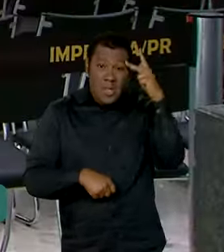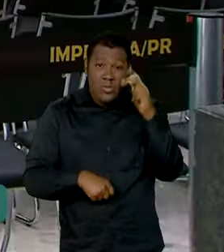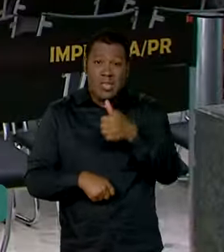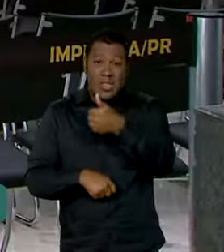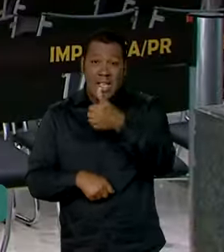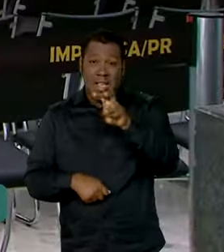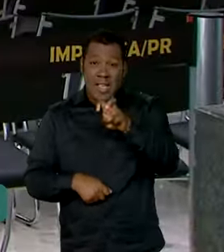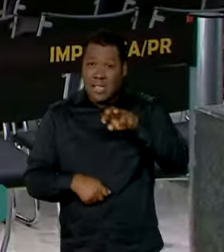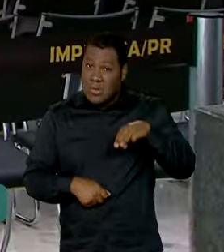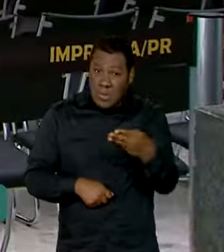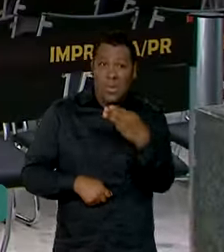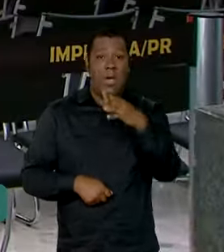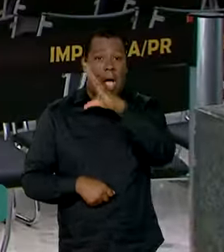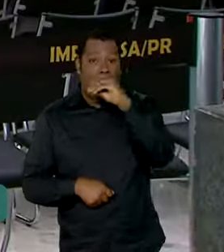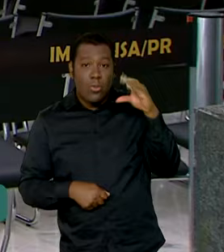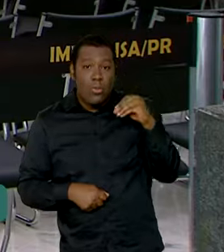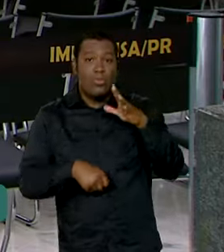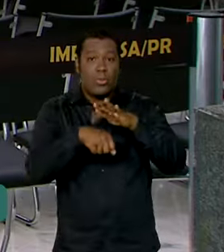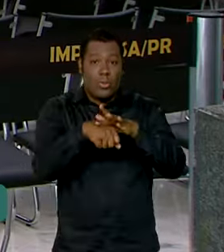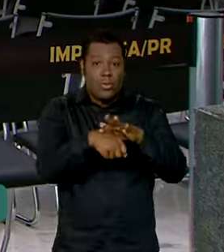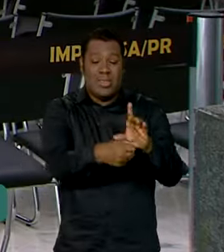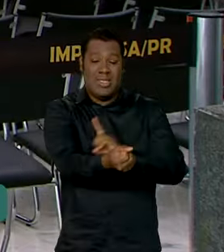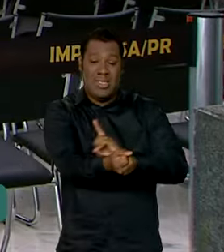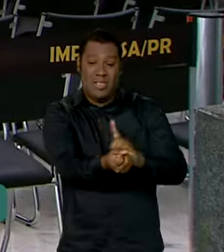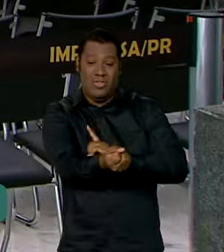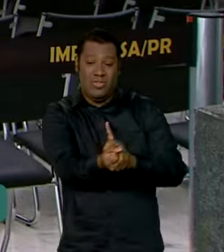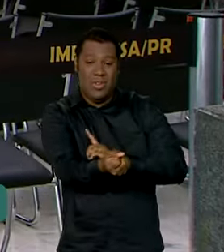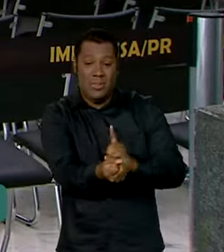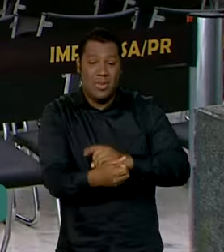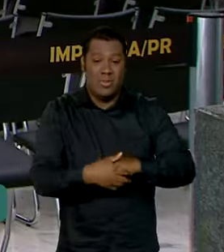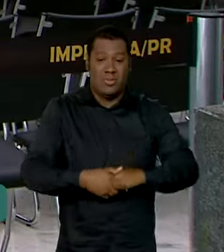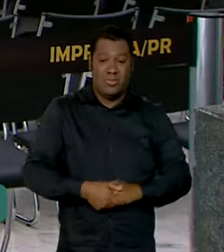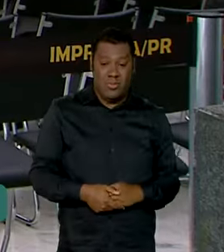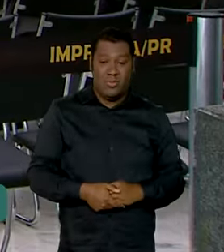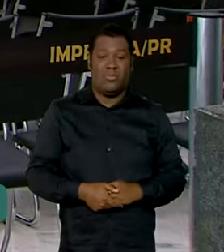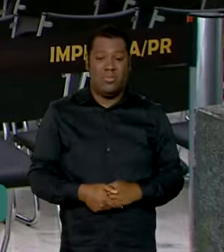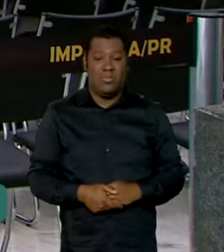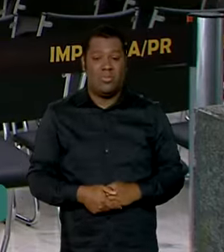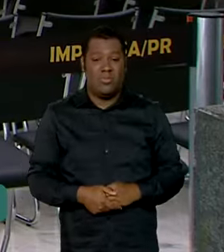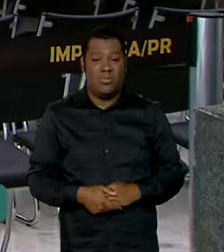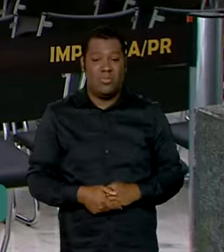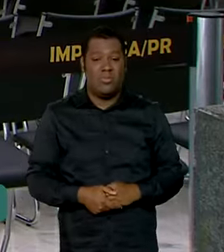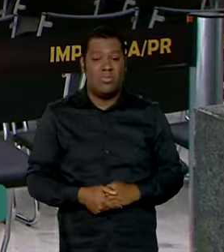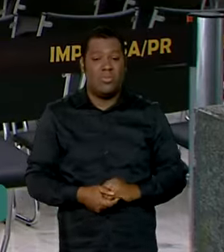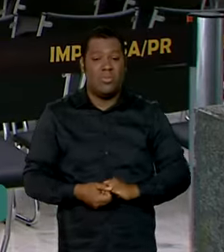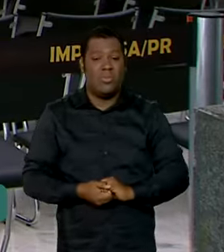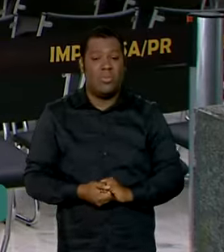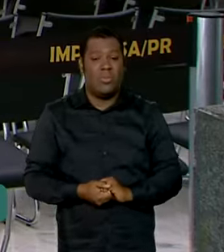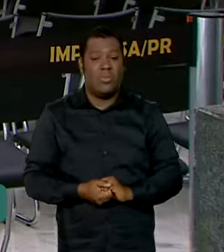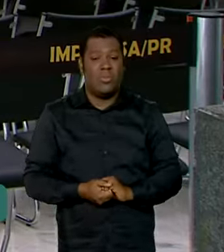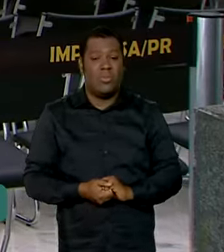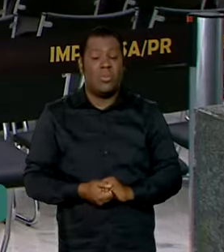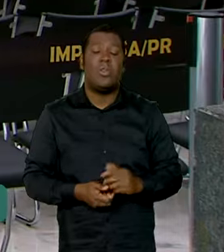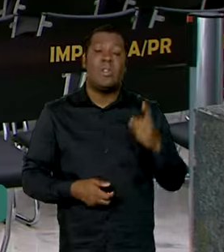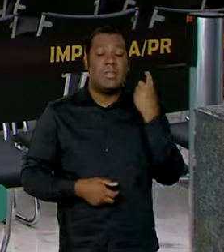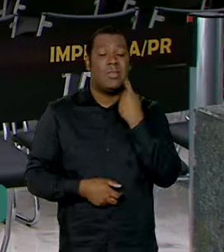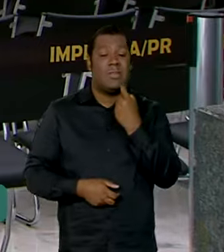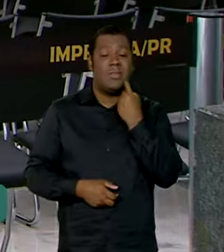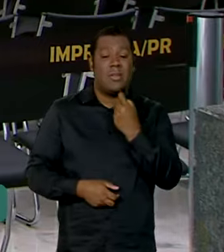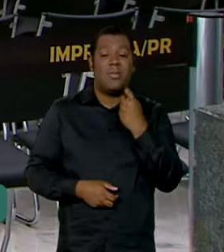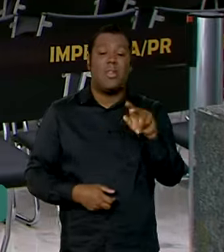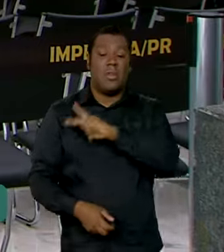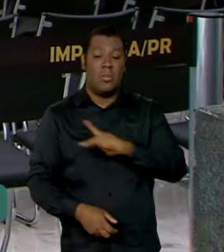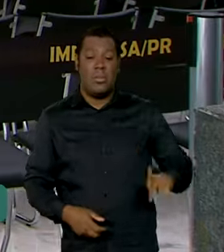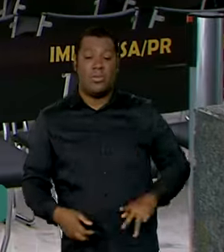pacientes adultos, segundo o Atlas do Diabetes da Federação Internacional de Diabetes. Bom, ainda na sexta-feira,